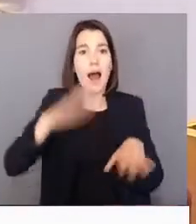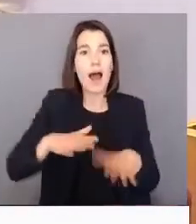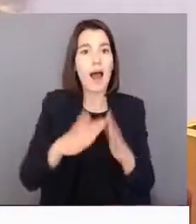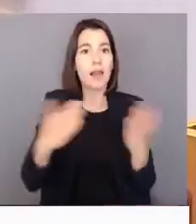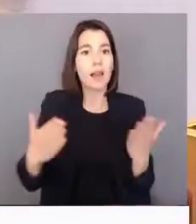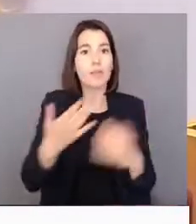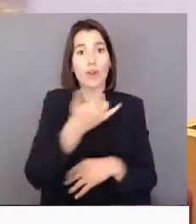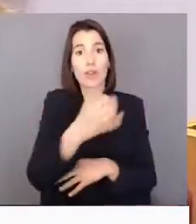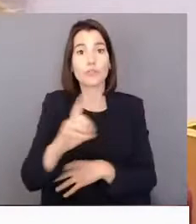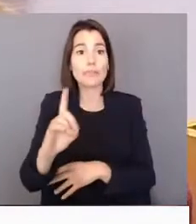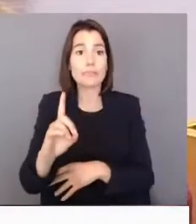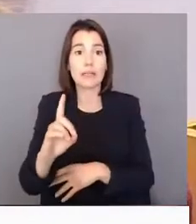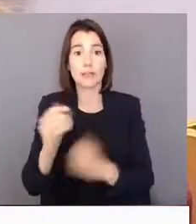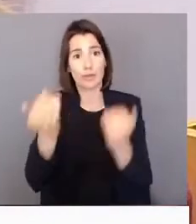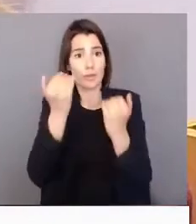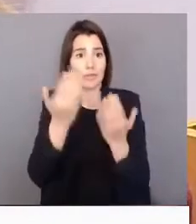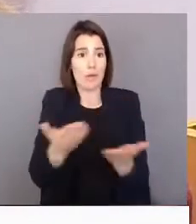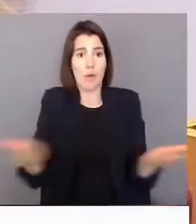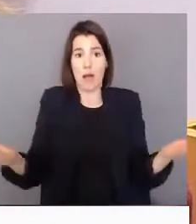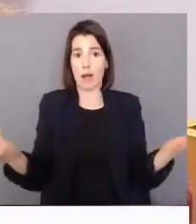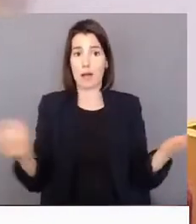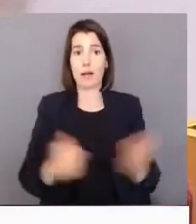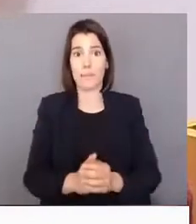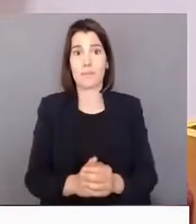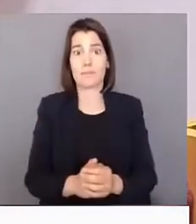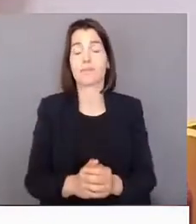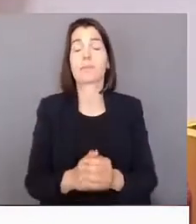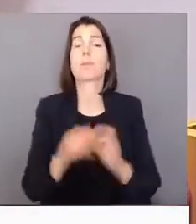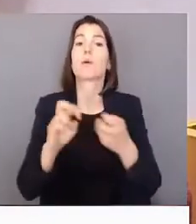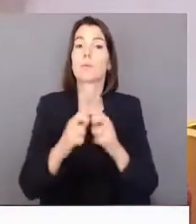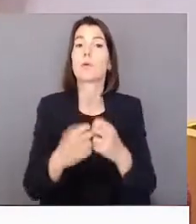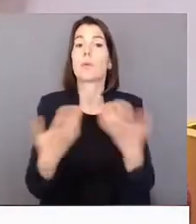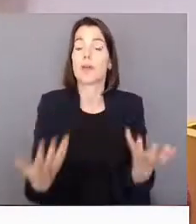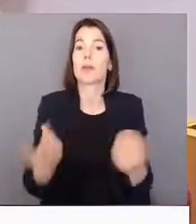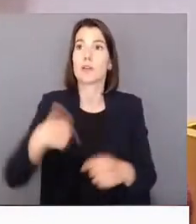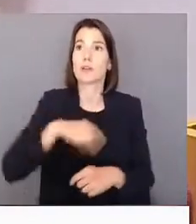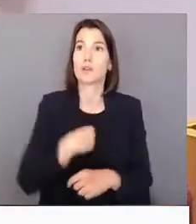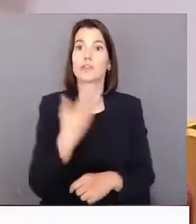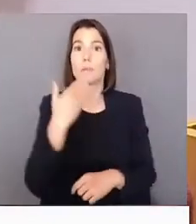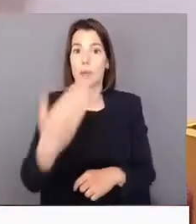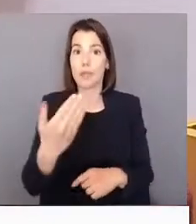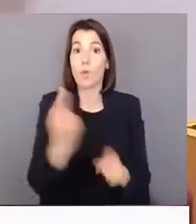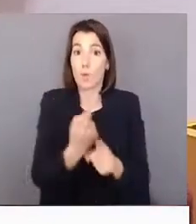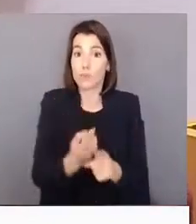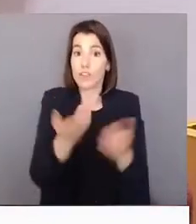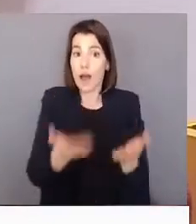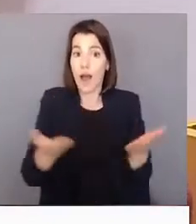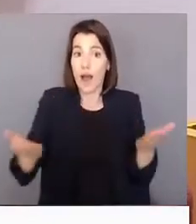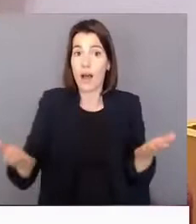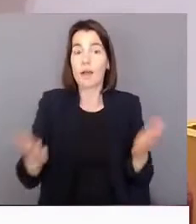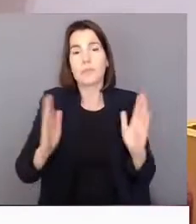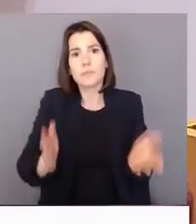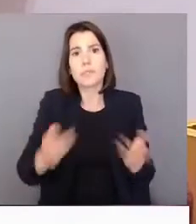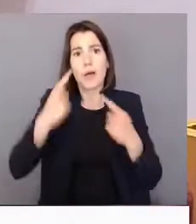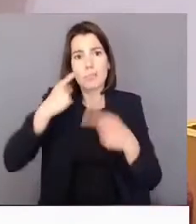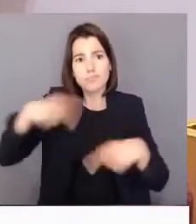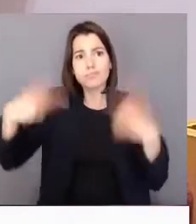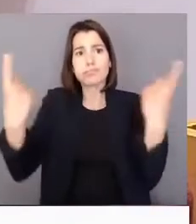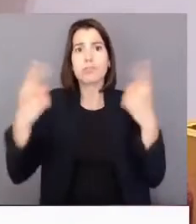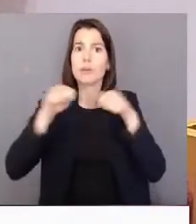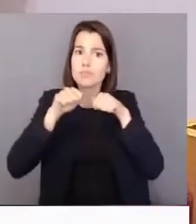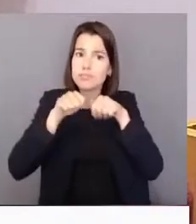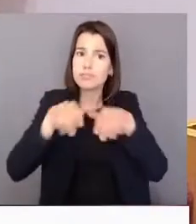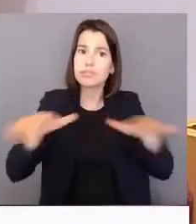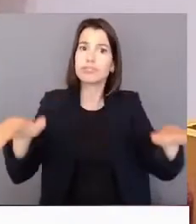falta. A questão aqui é que nós pedimos que o que já existe seja divulgado e também nós sabemos que esta